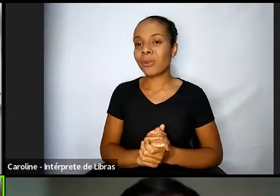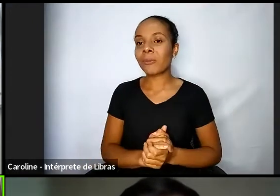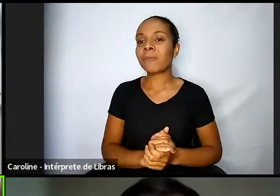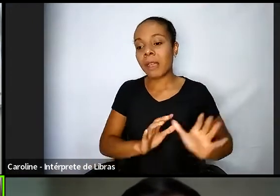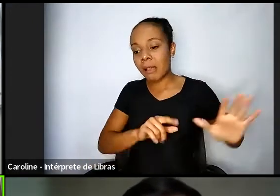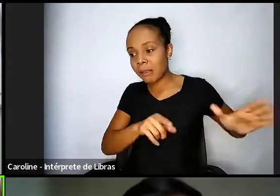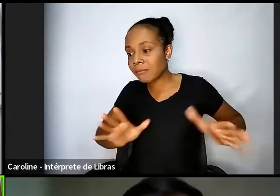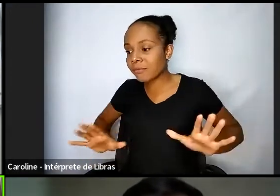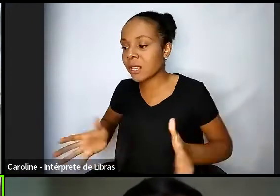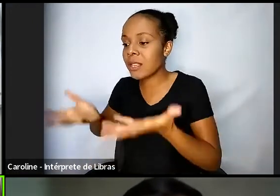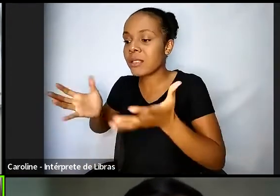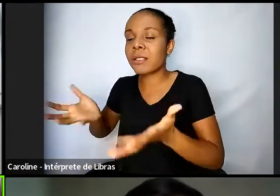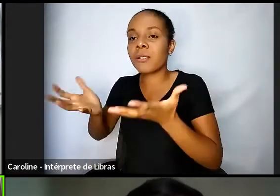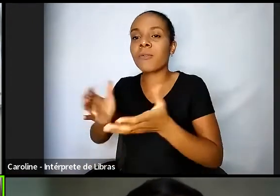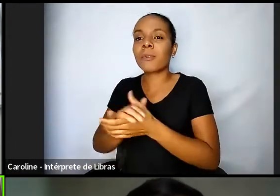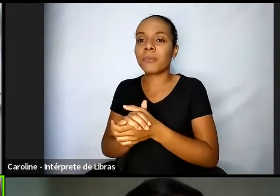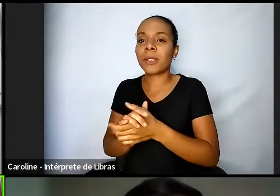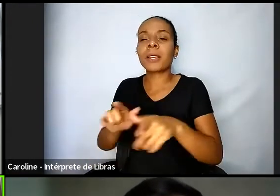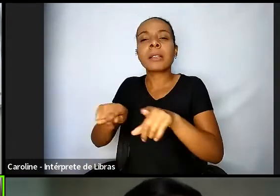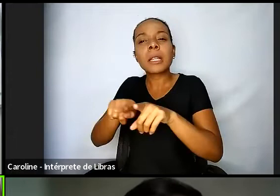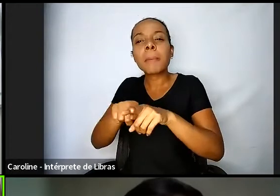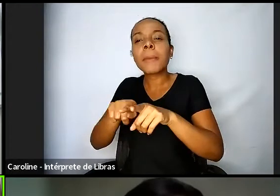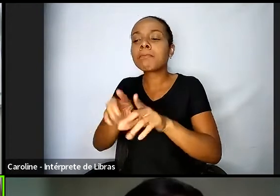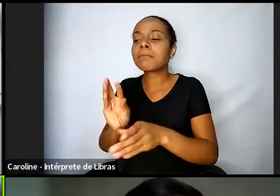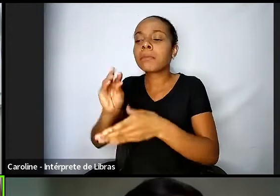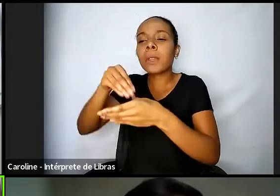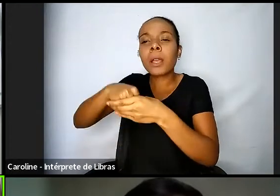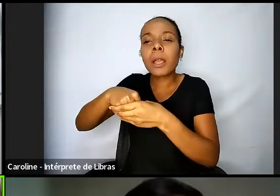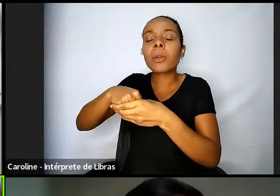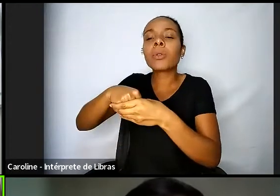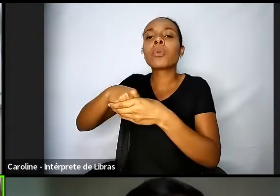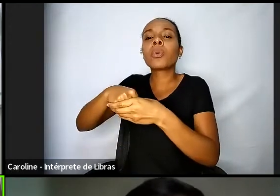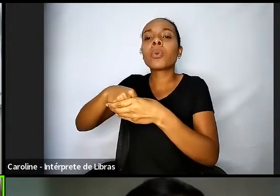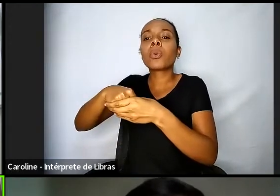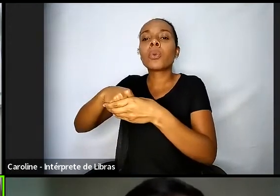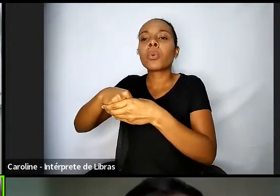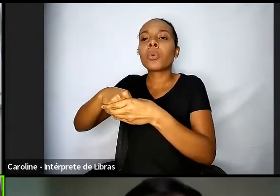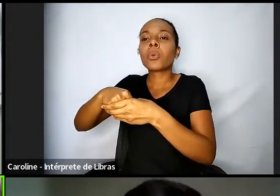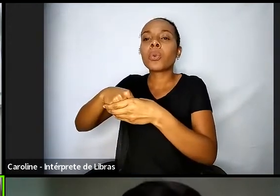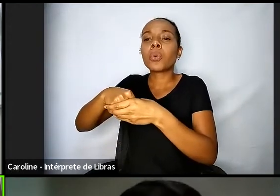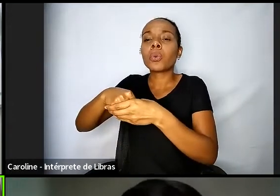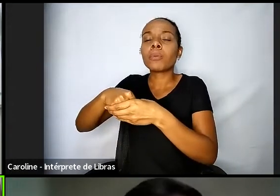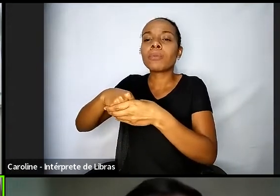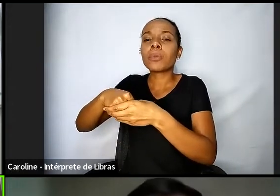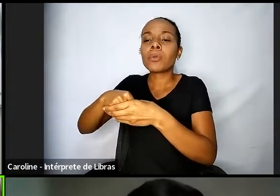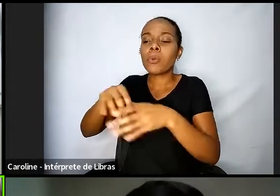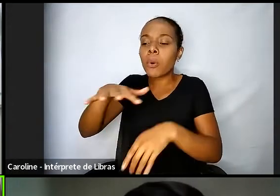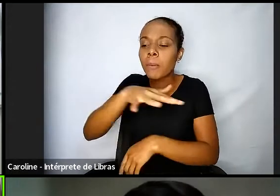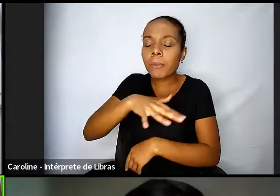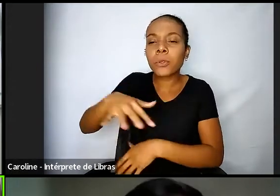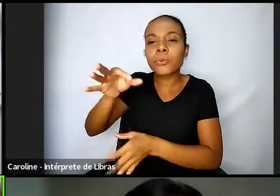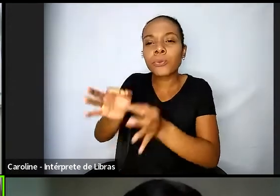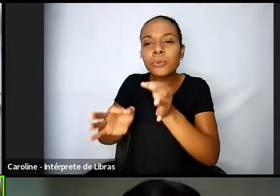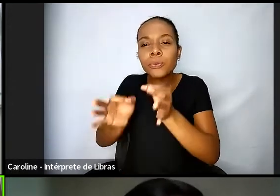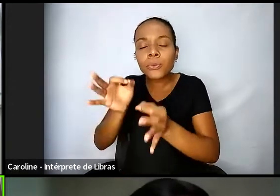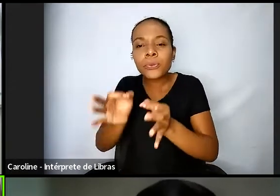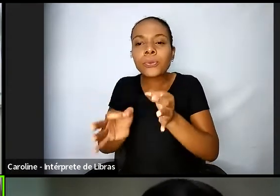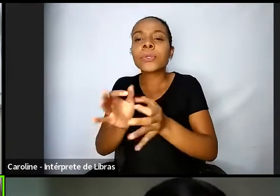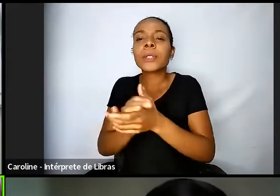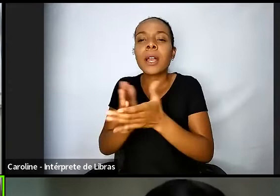para que sejam criadas, implementadas ações, iniciativas para a